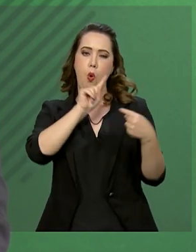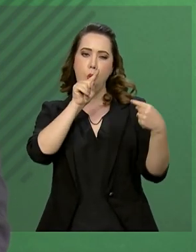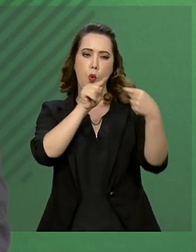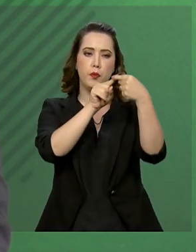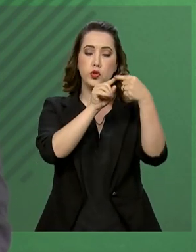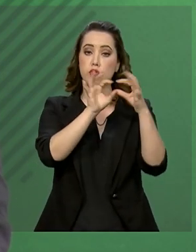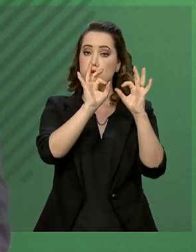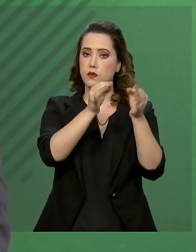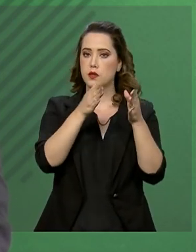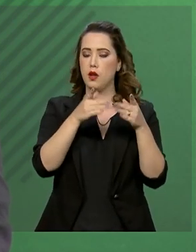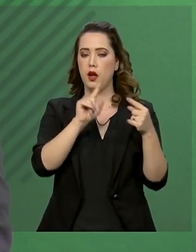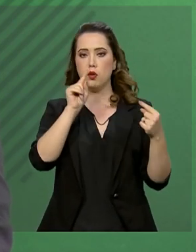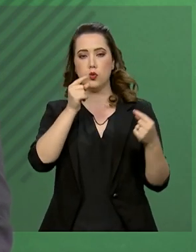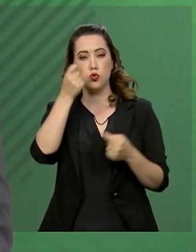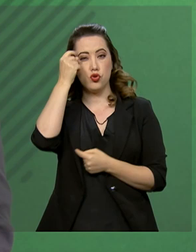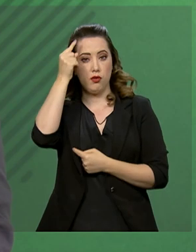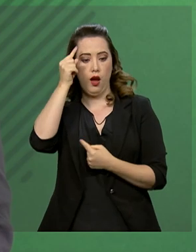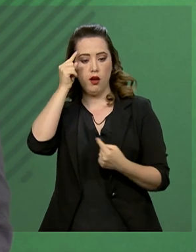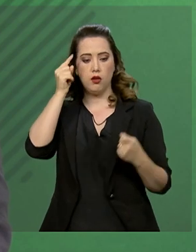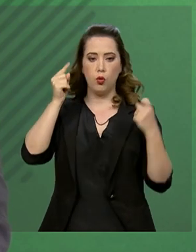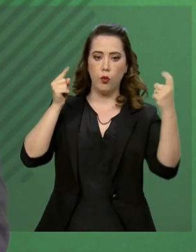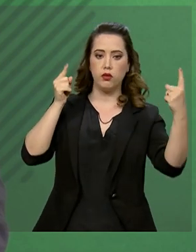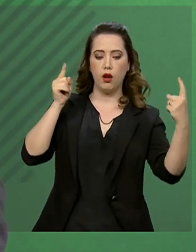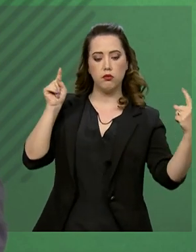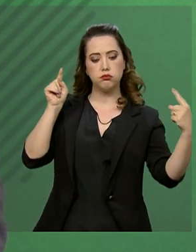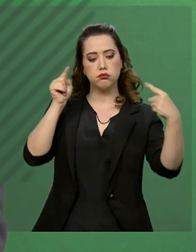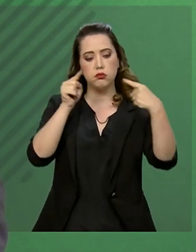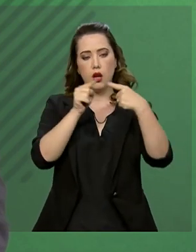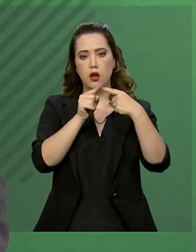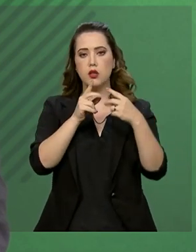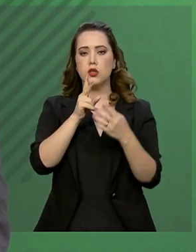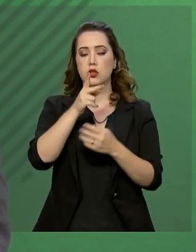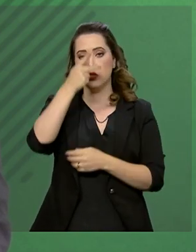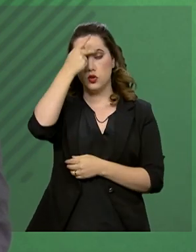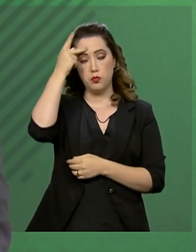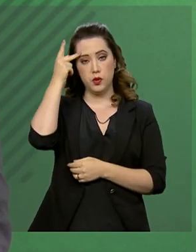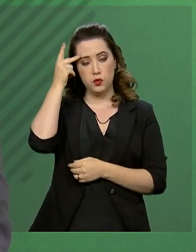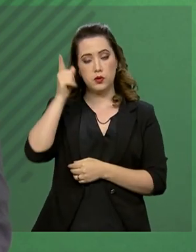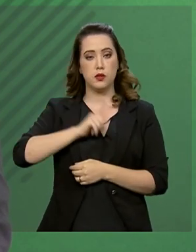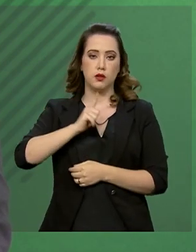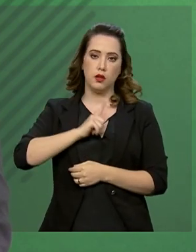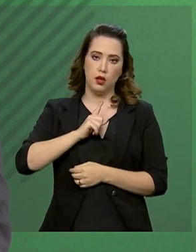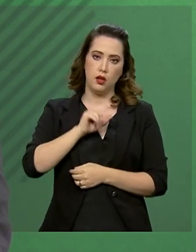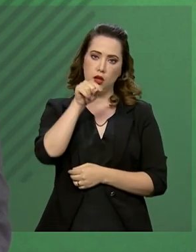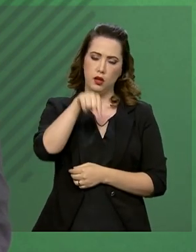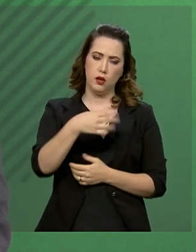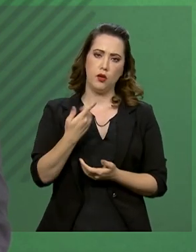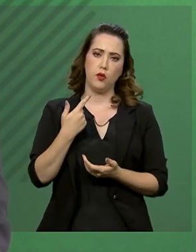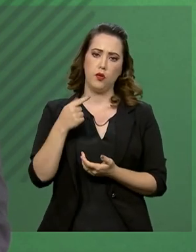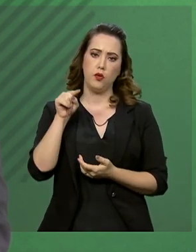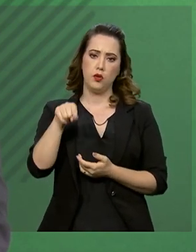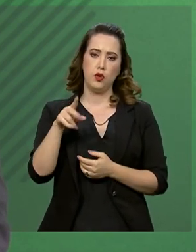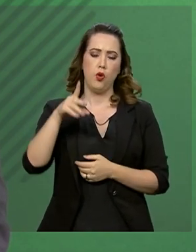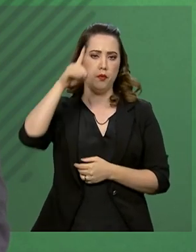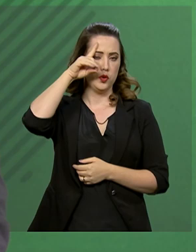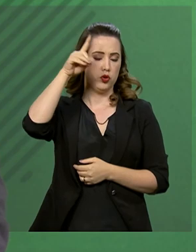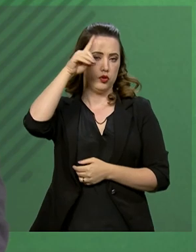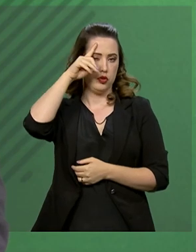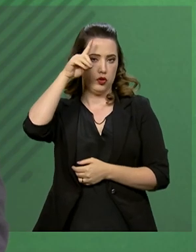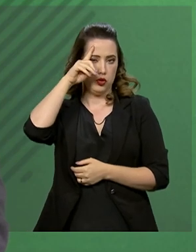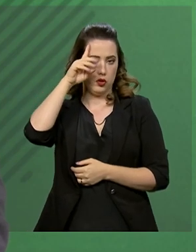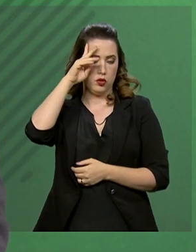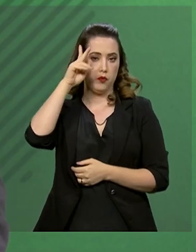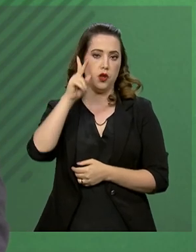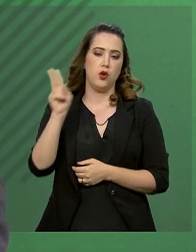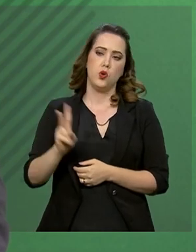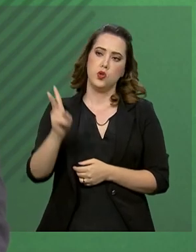ideológico, o que seria natural, de pessoas que tenham como core no seu dia a dia, os